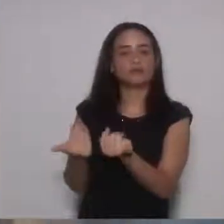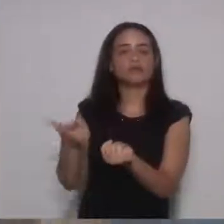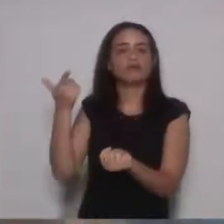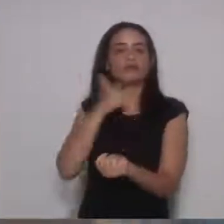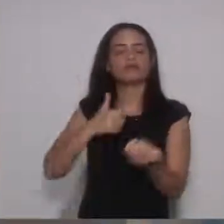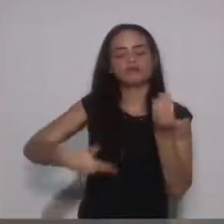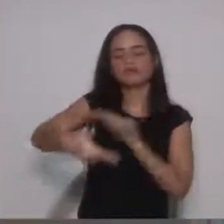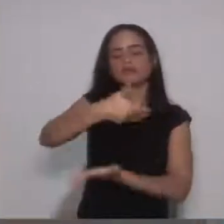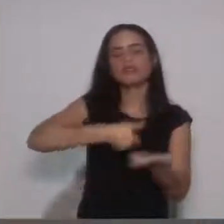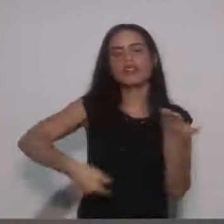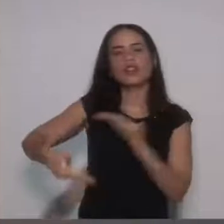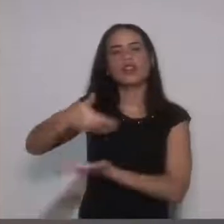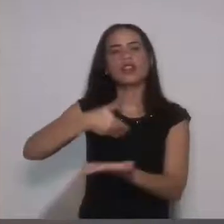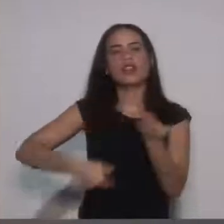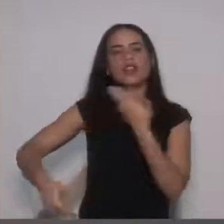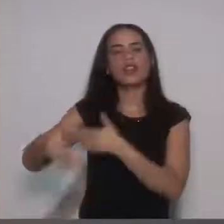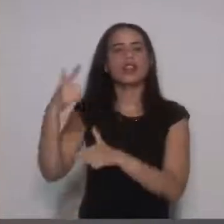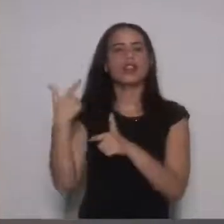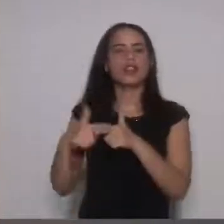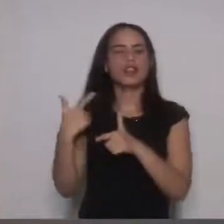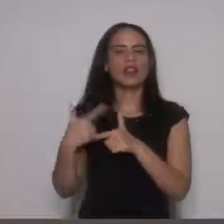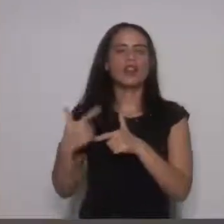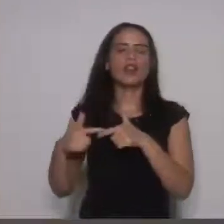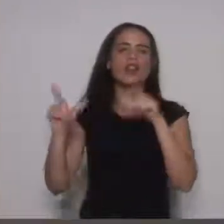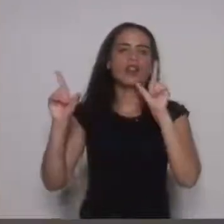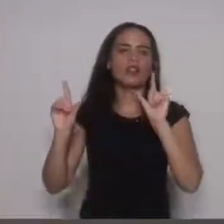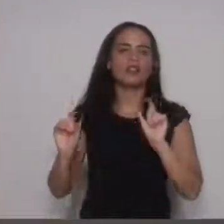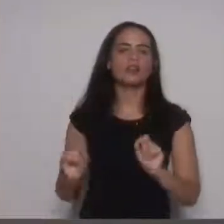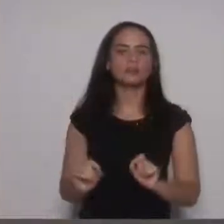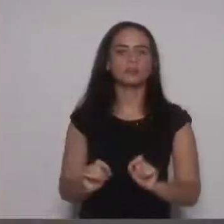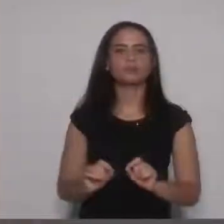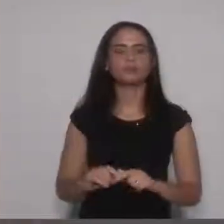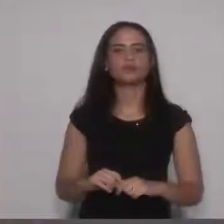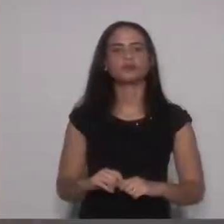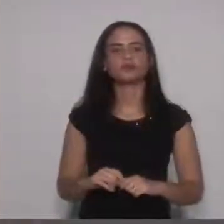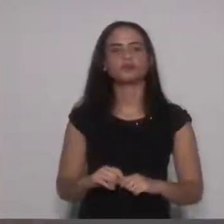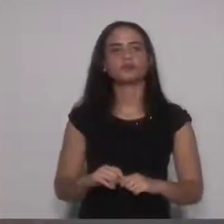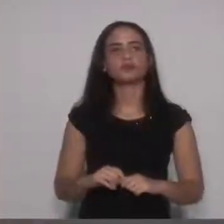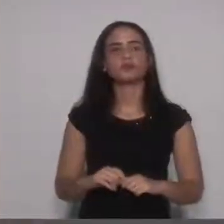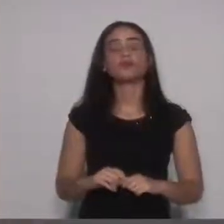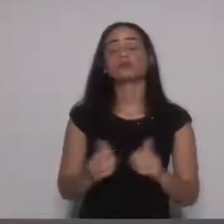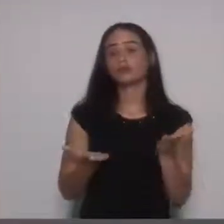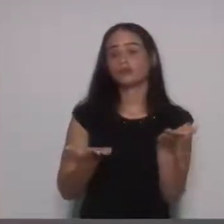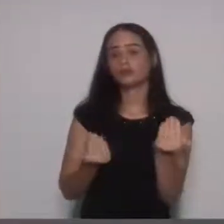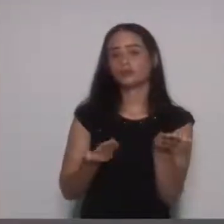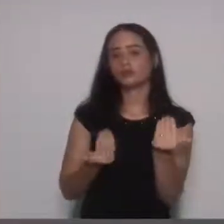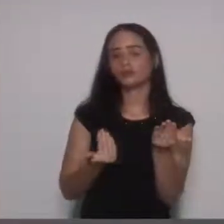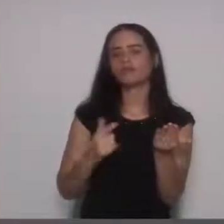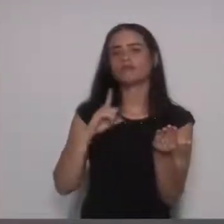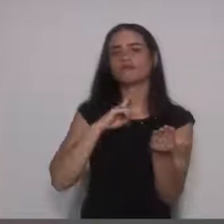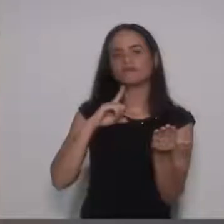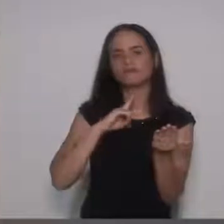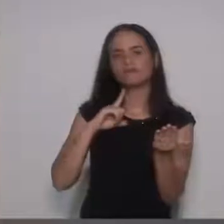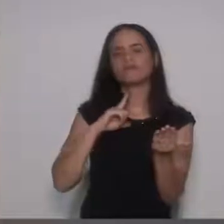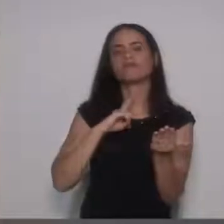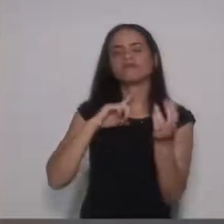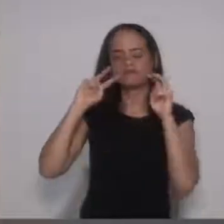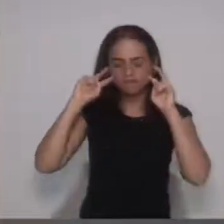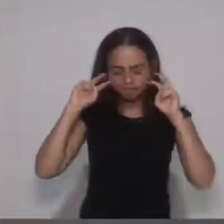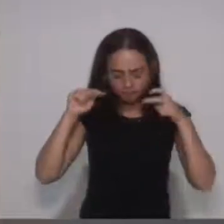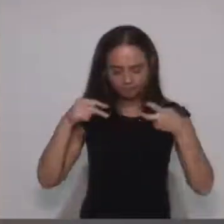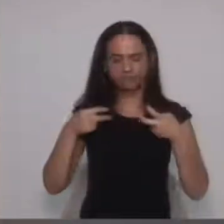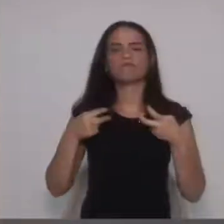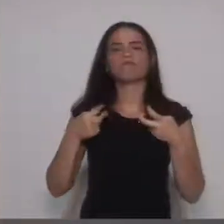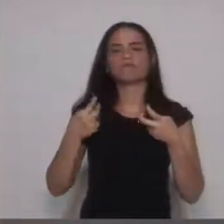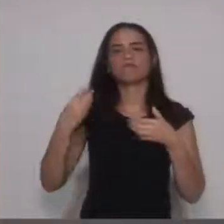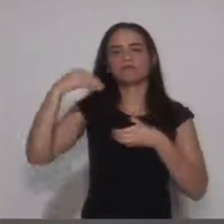discussão para o enfrentamento dos problemas que fazem parte desse universo. Os jovens enfrentam o desafio de se reconhecer como agentes